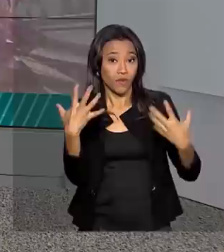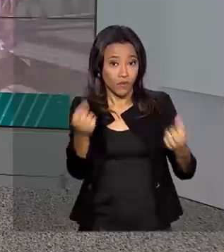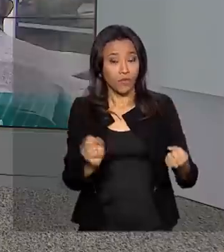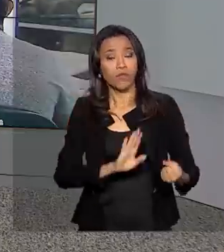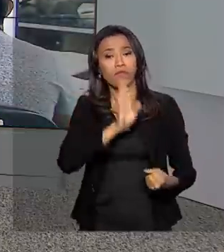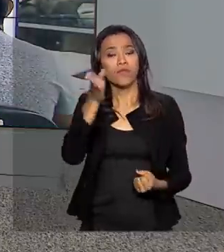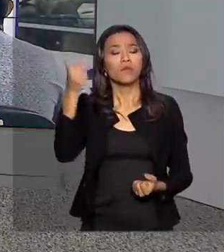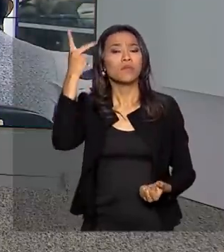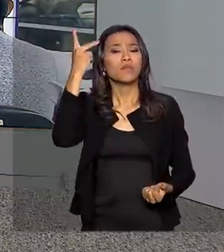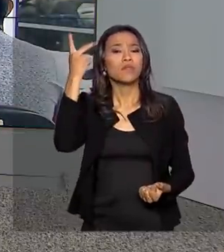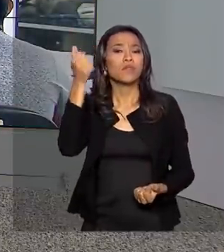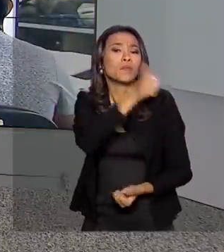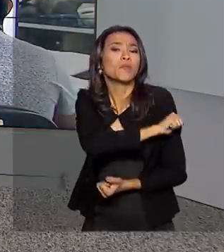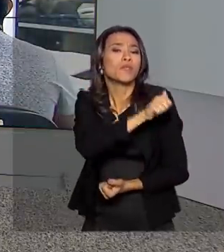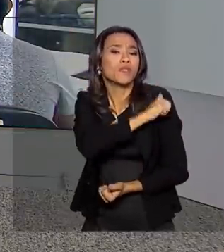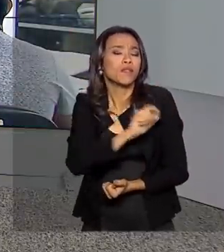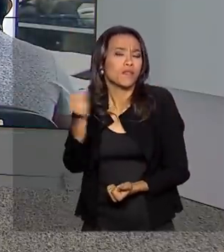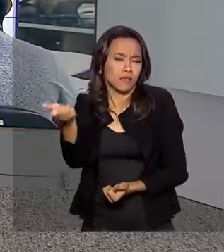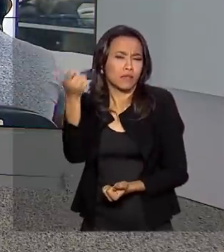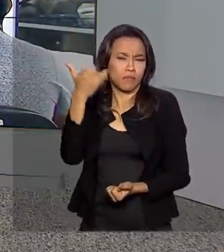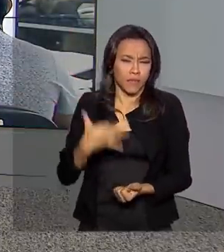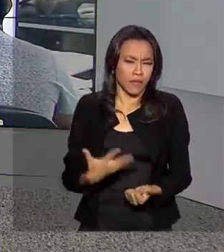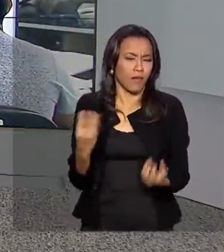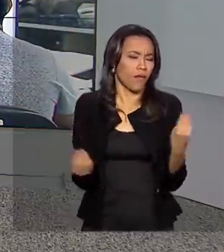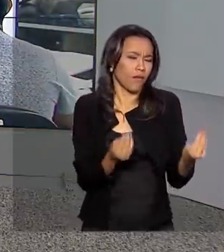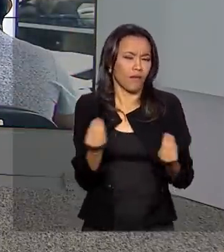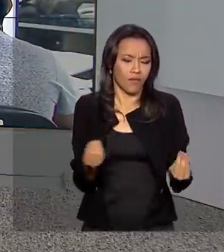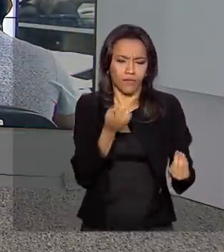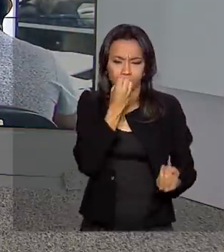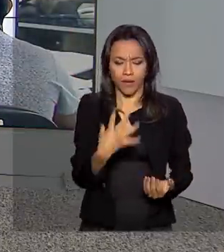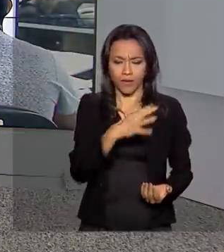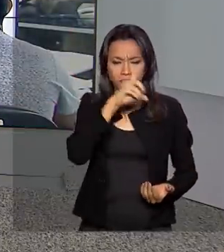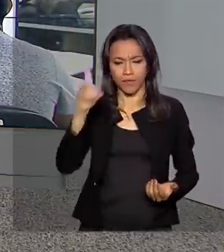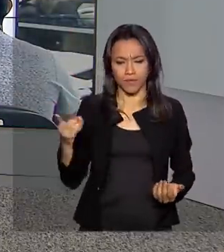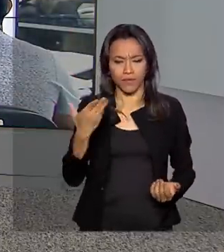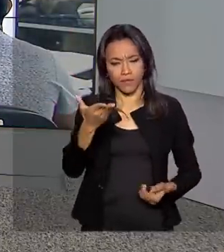O repórter Tiago Pimenta conta tudo pra gente. Tiago, bom dia pra você.